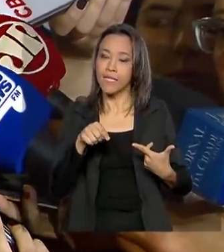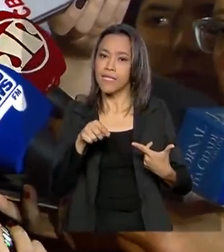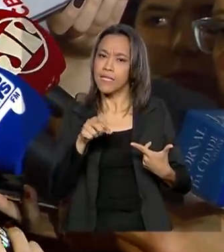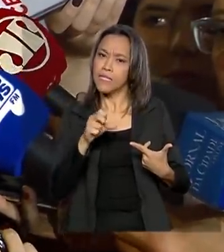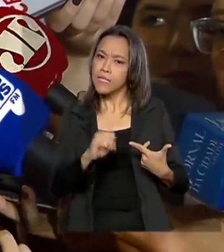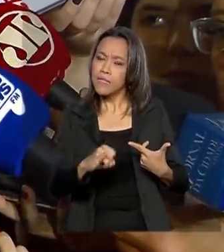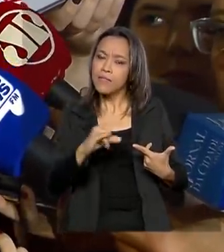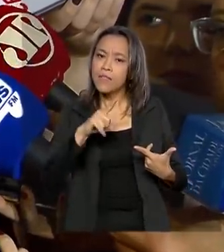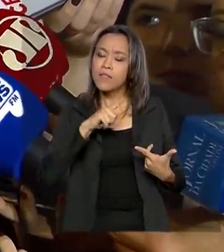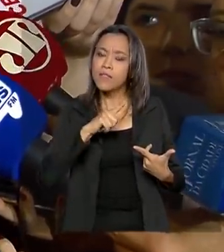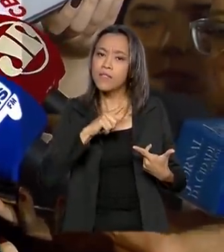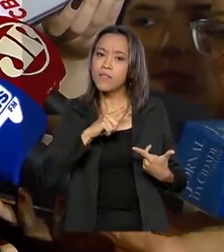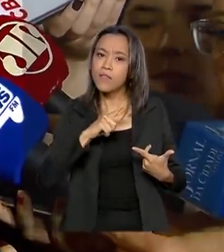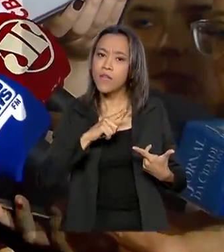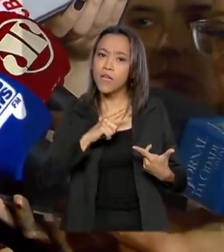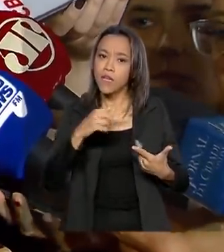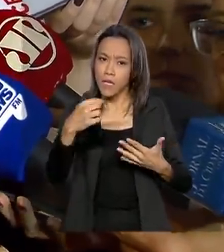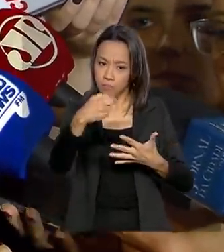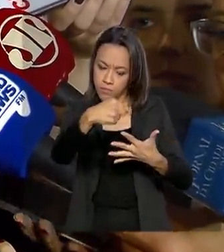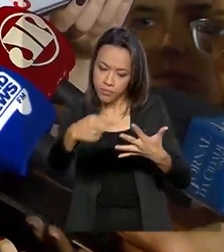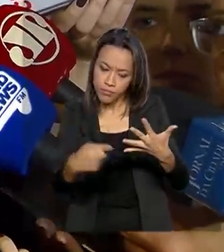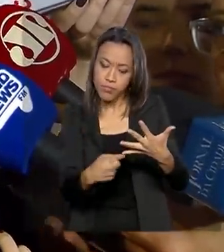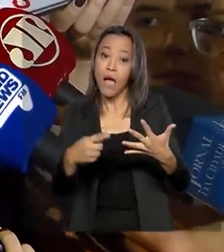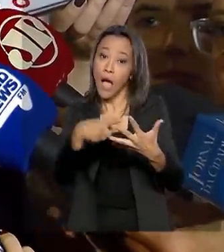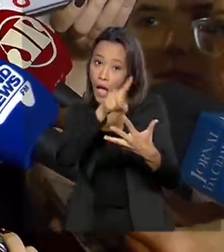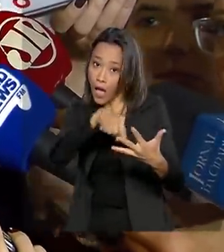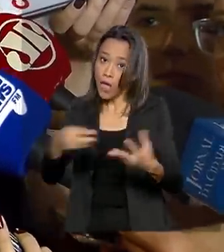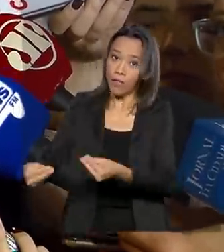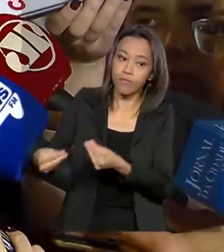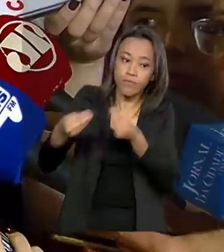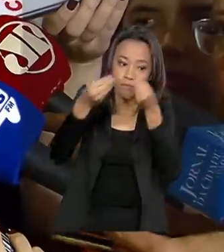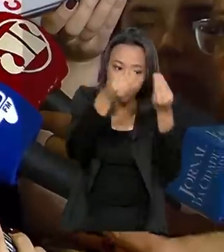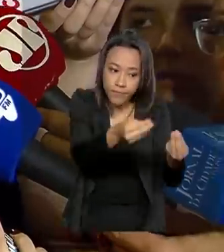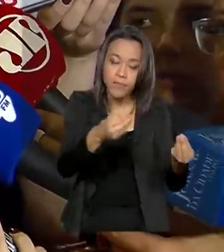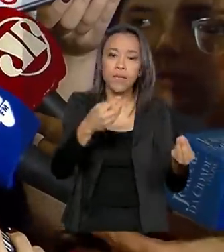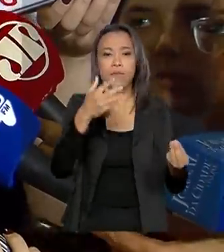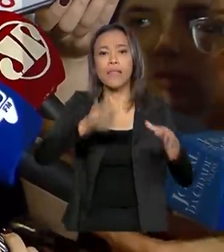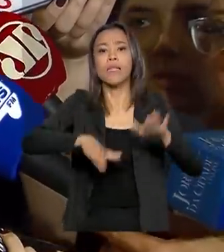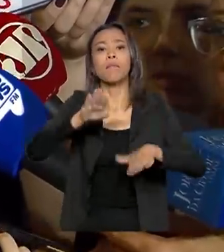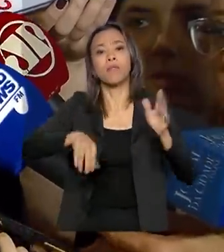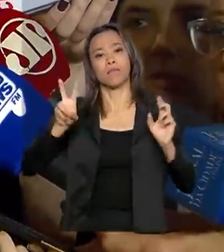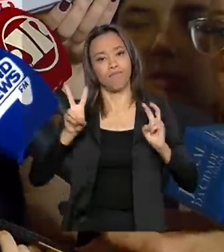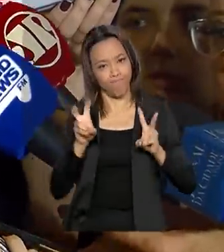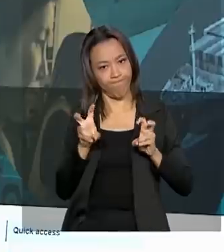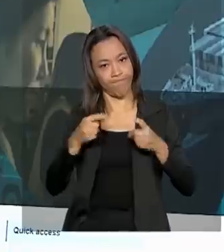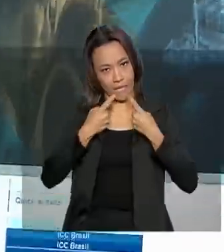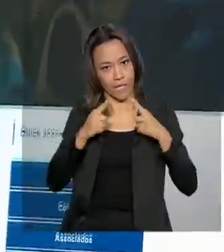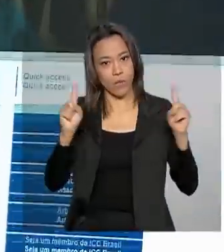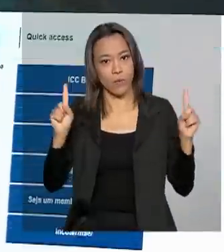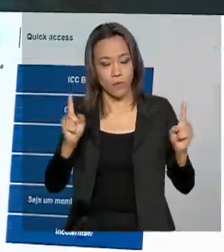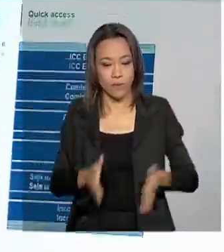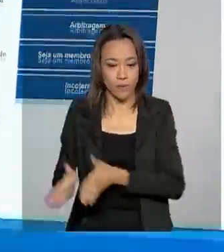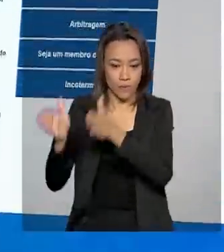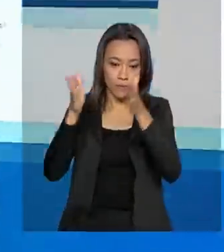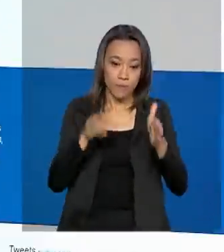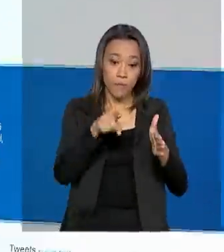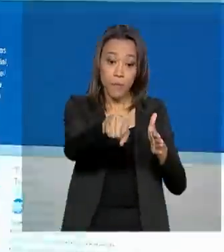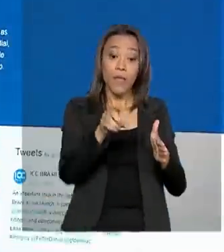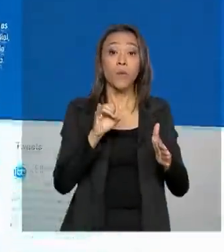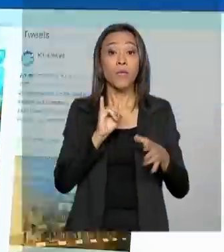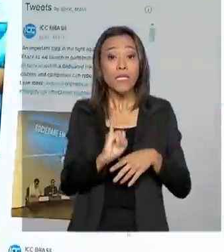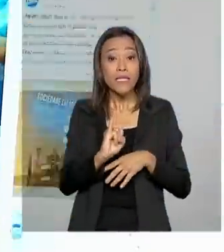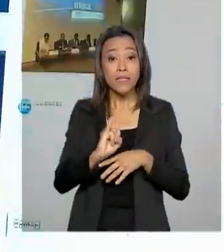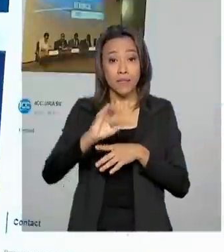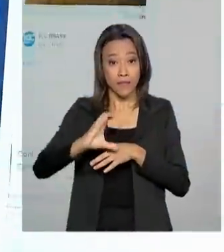esses elementos, é encaminhado para os órgãos apuratórios, a depender da matéria da denúncia. Na página da ICC na